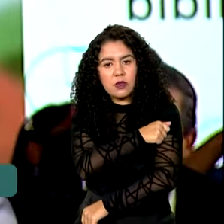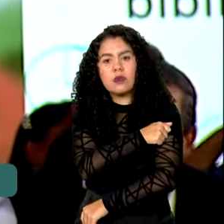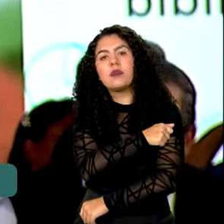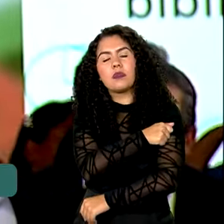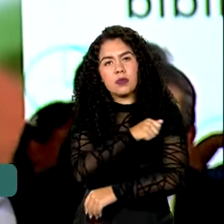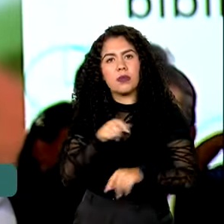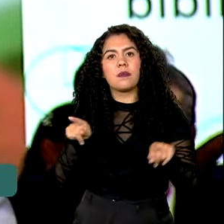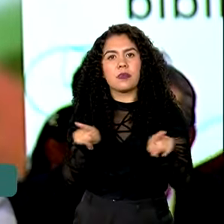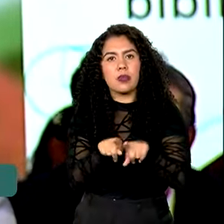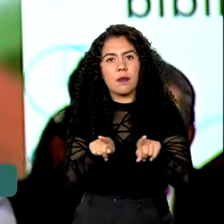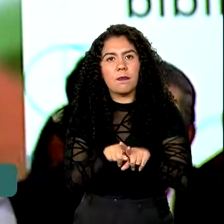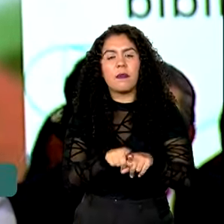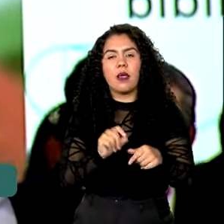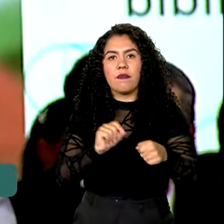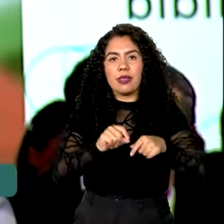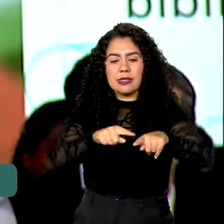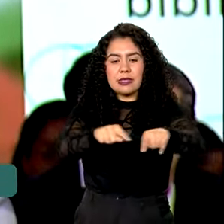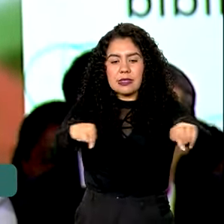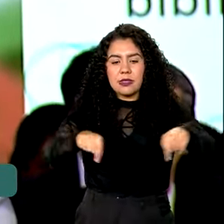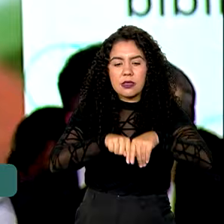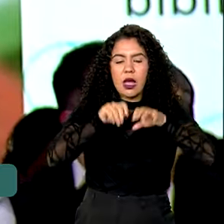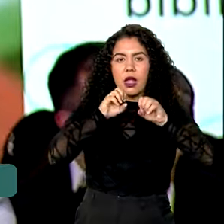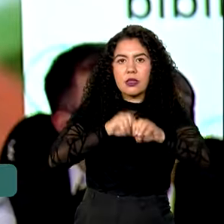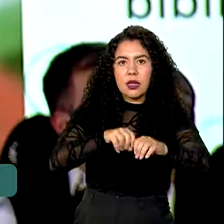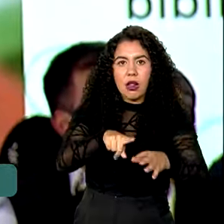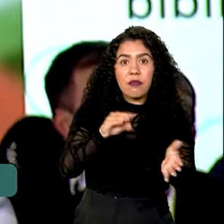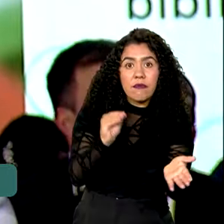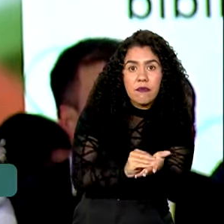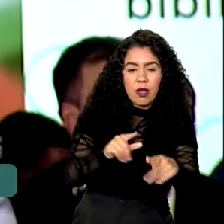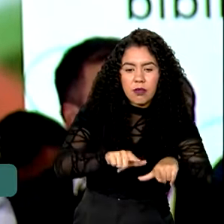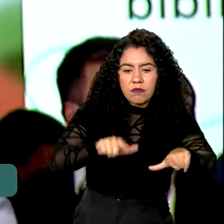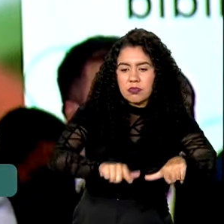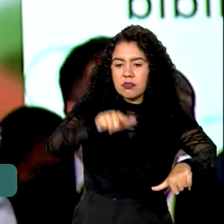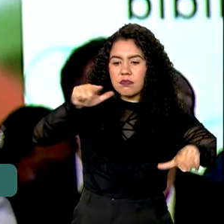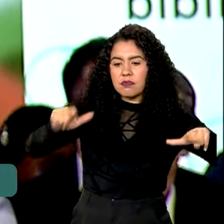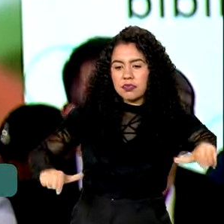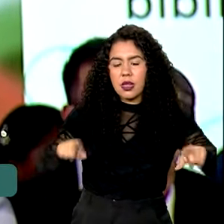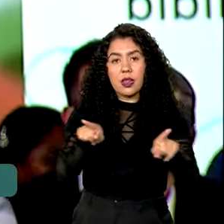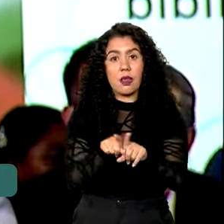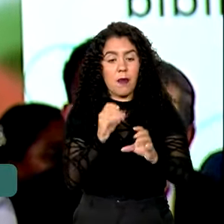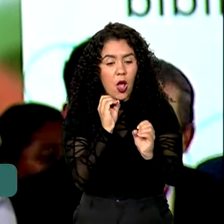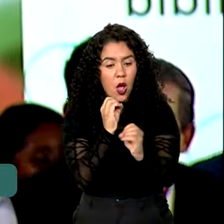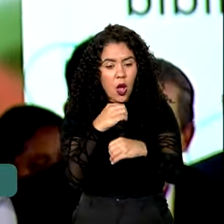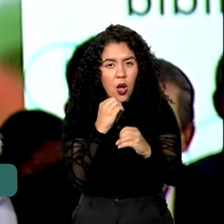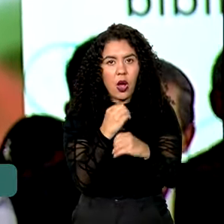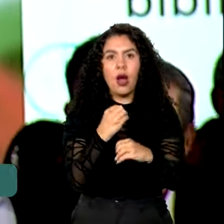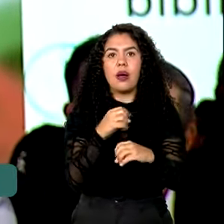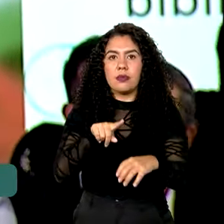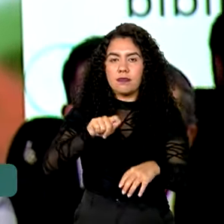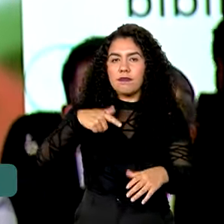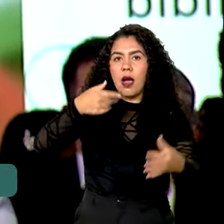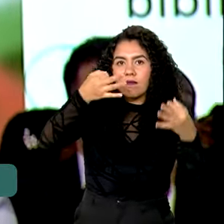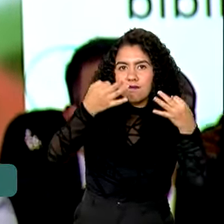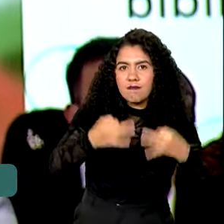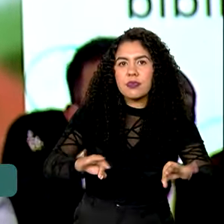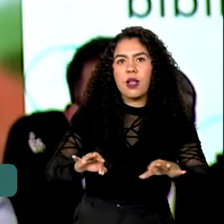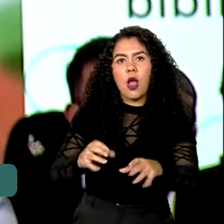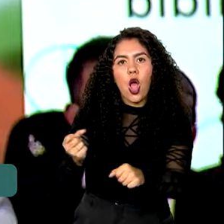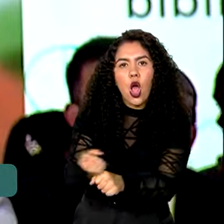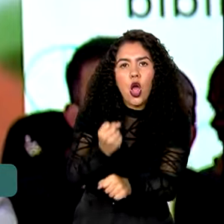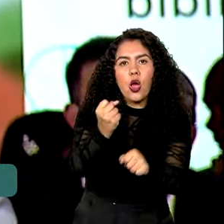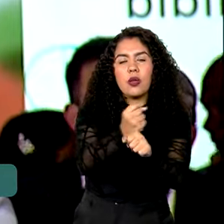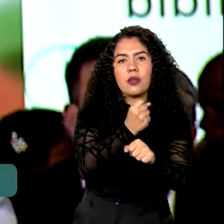para fazer o bloco de sala de aula que está faltando, para fazer o laboratório, que nós chamamos de consolidação dos campos,